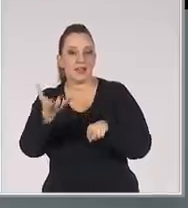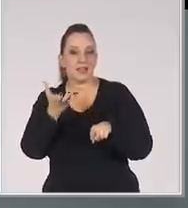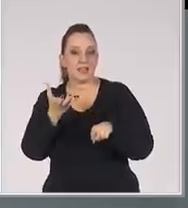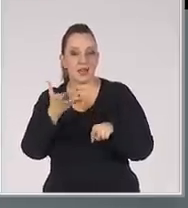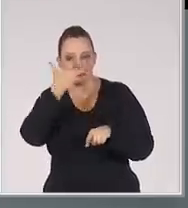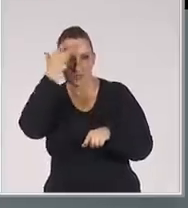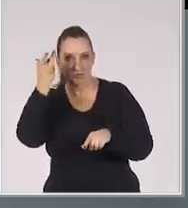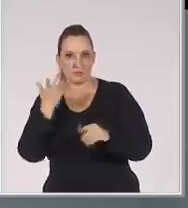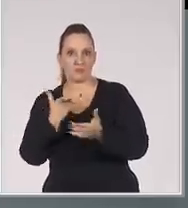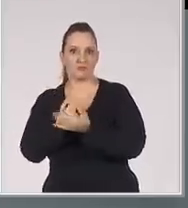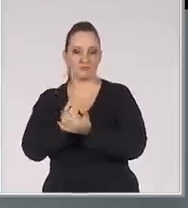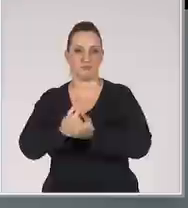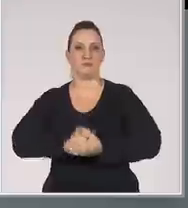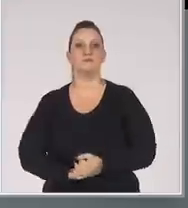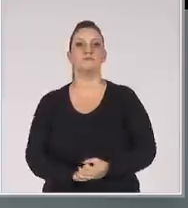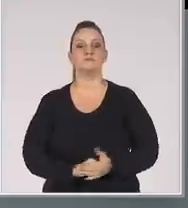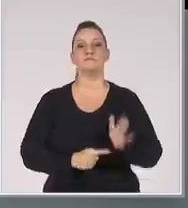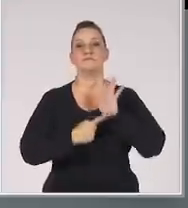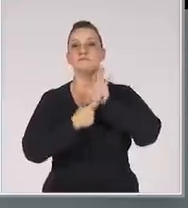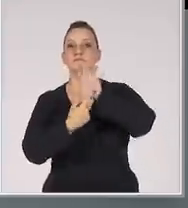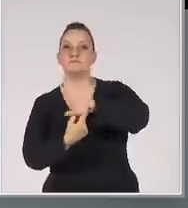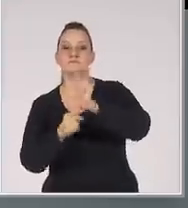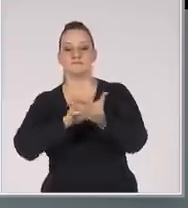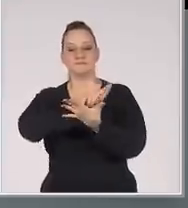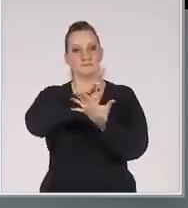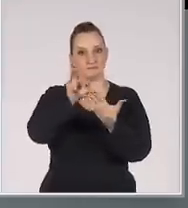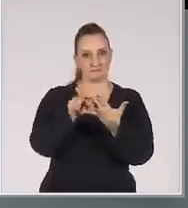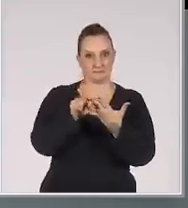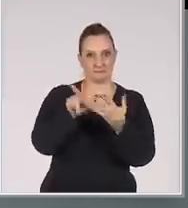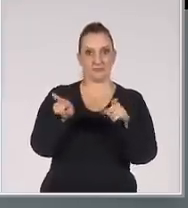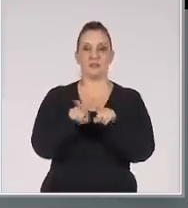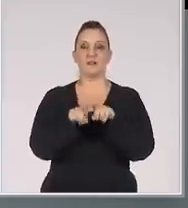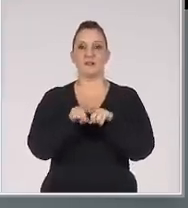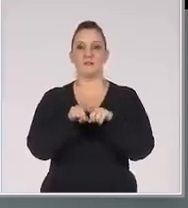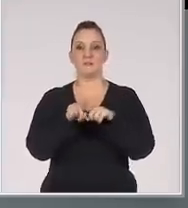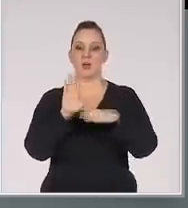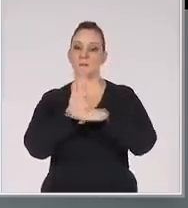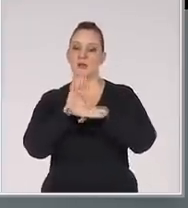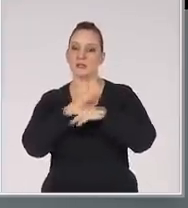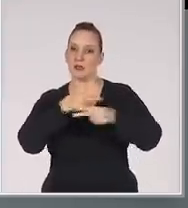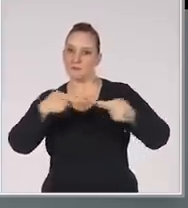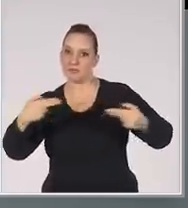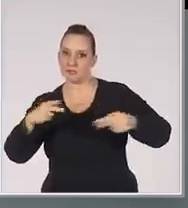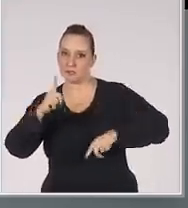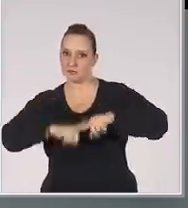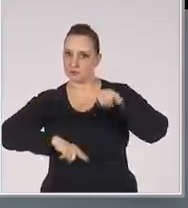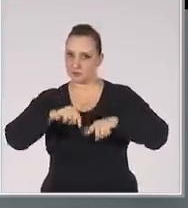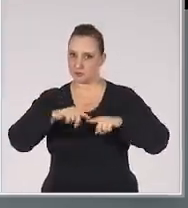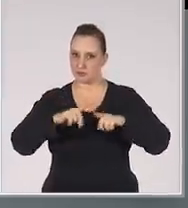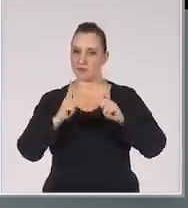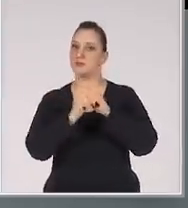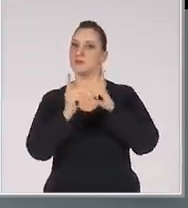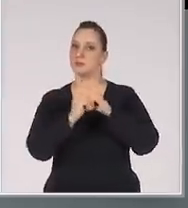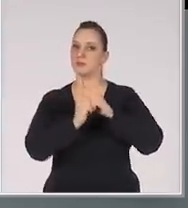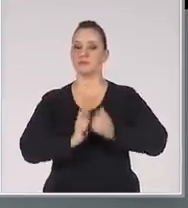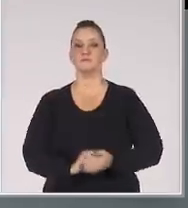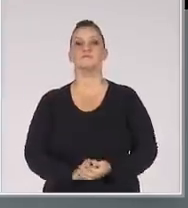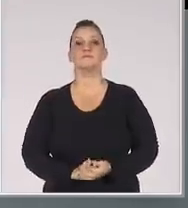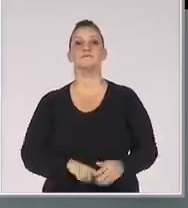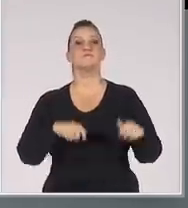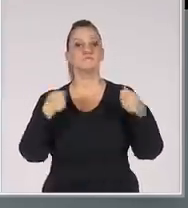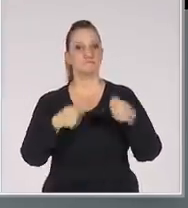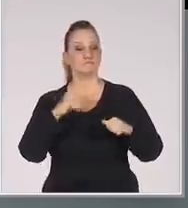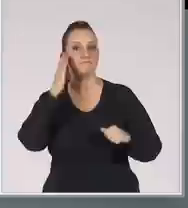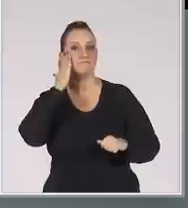expectativas dos clientes Apresentar as características E os benefícios dos produtos e serviços Precisa